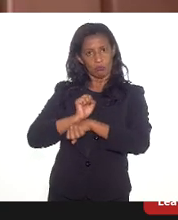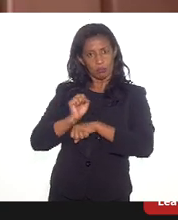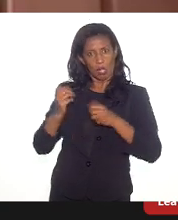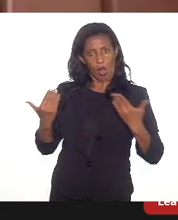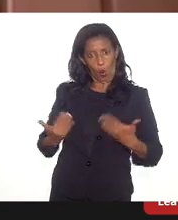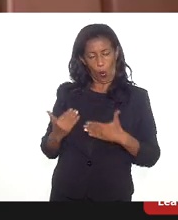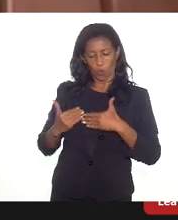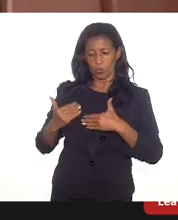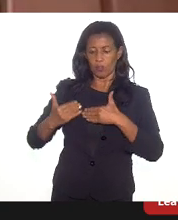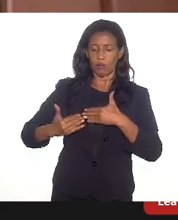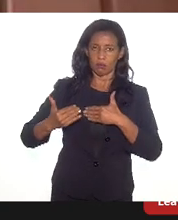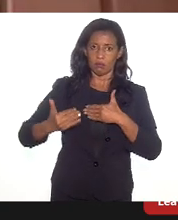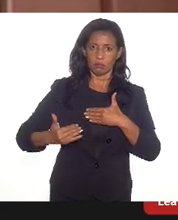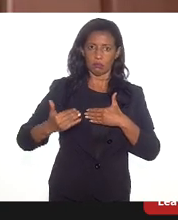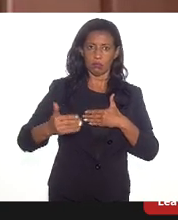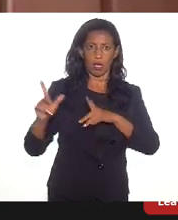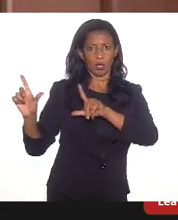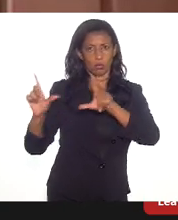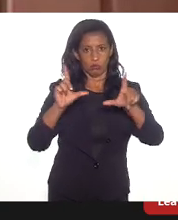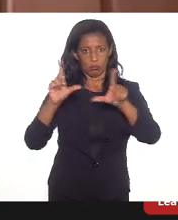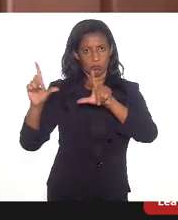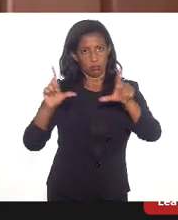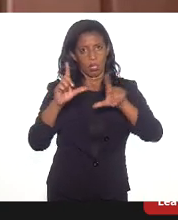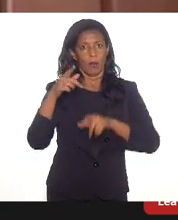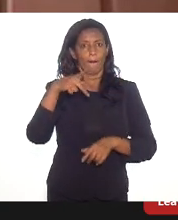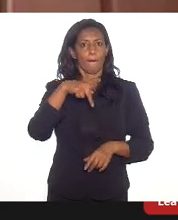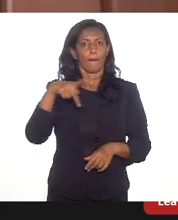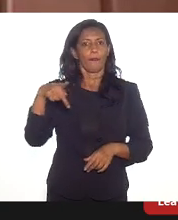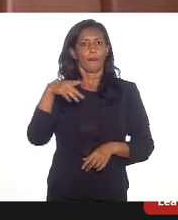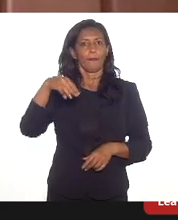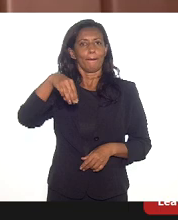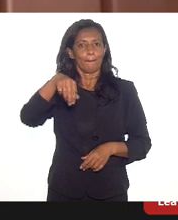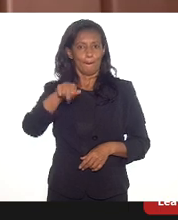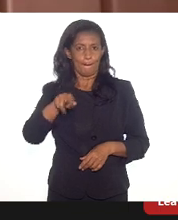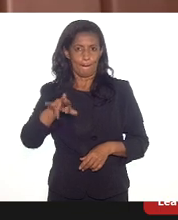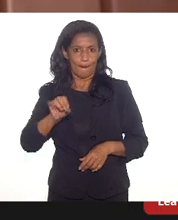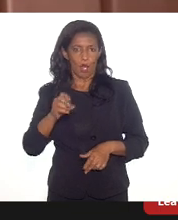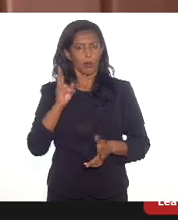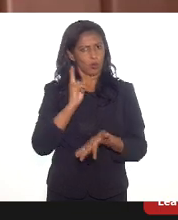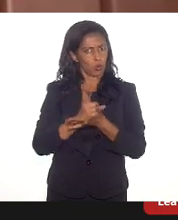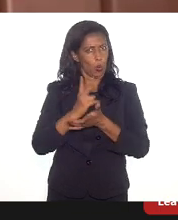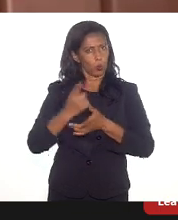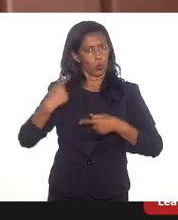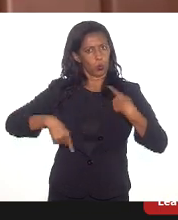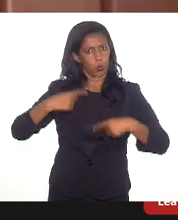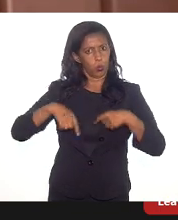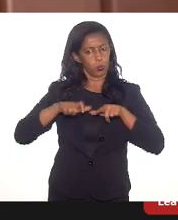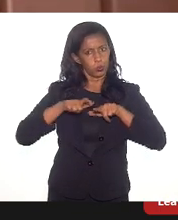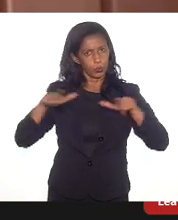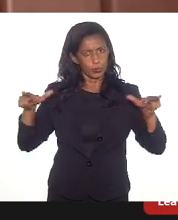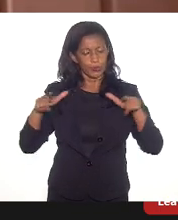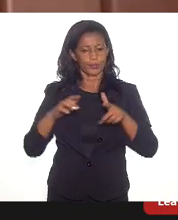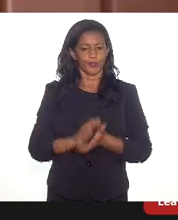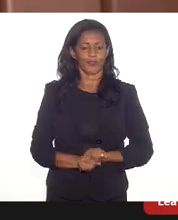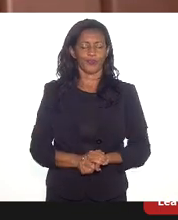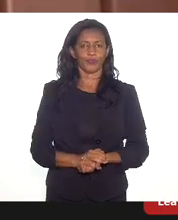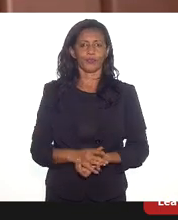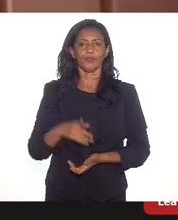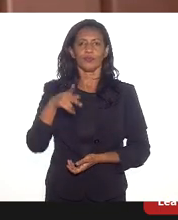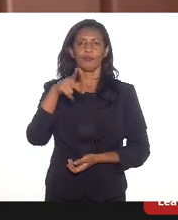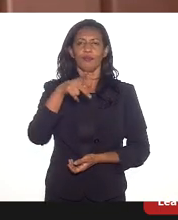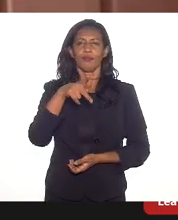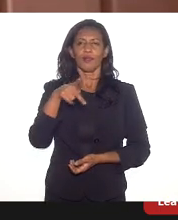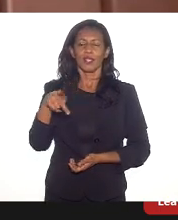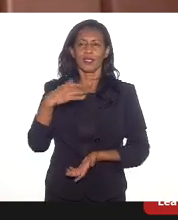do professor Mauro para a gente fazer essa discussão mais ampliada. Por favor, secretário Paulo Teixeira,